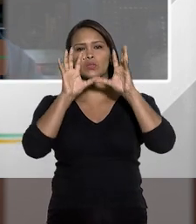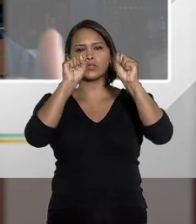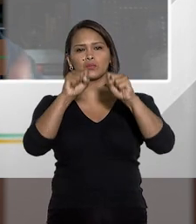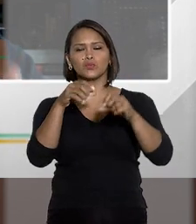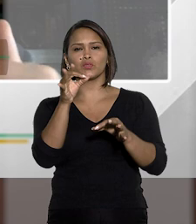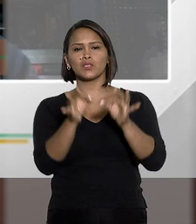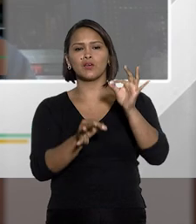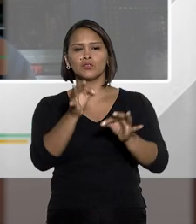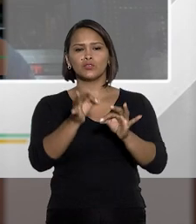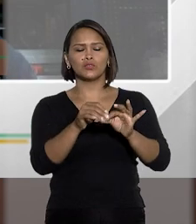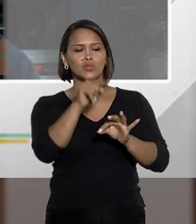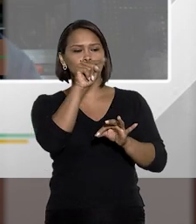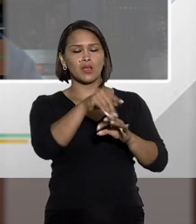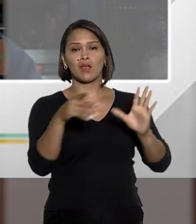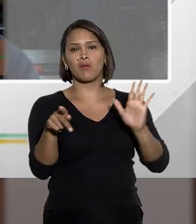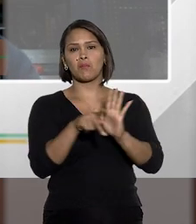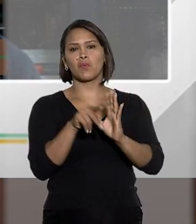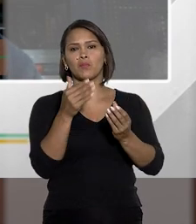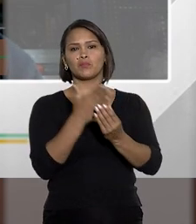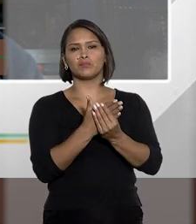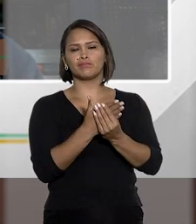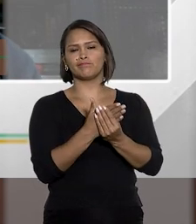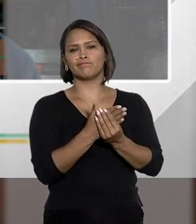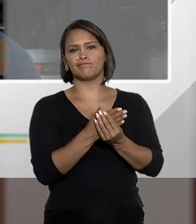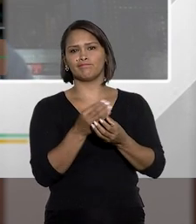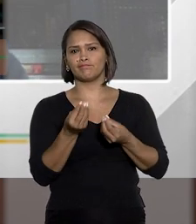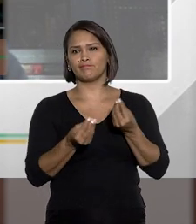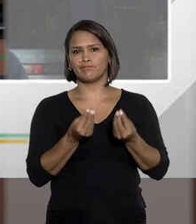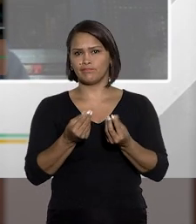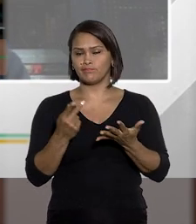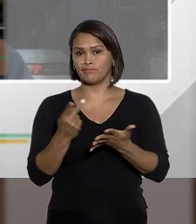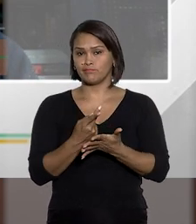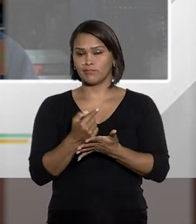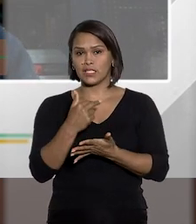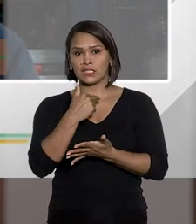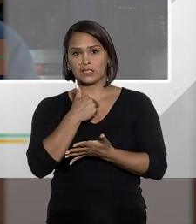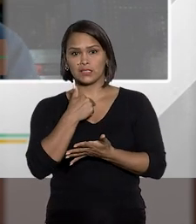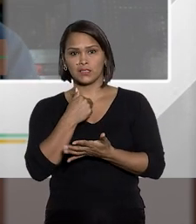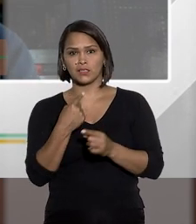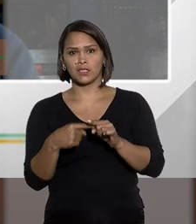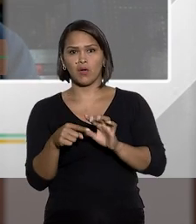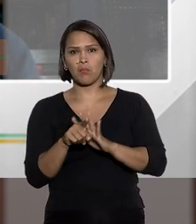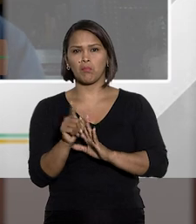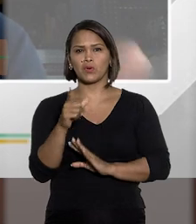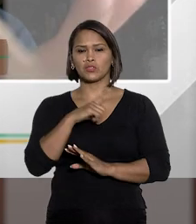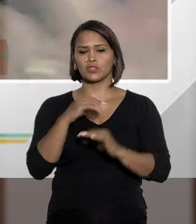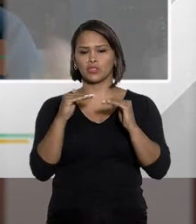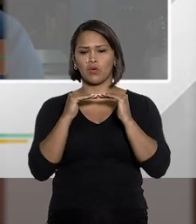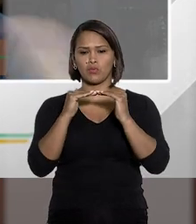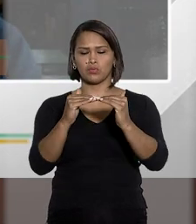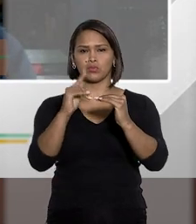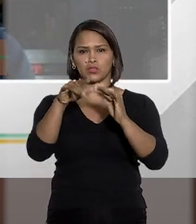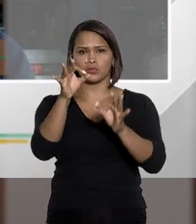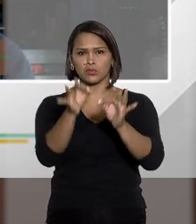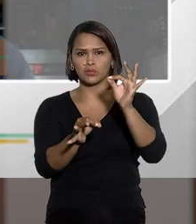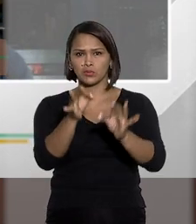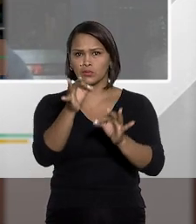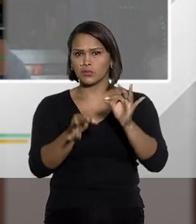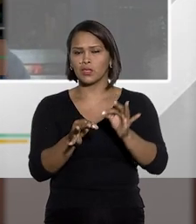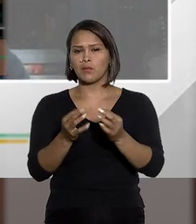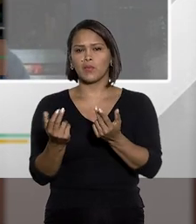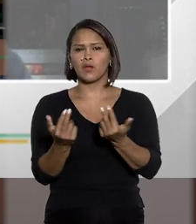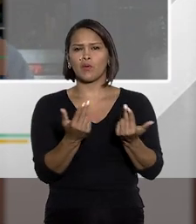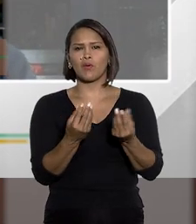tribunal deve julgar eventual processo? Se não houver unanimidade no